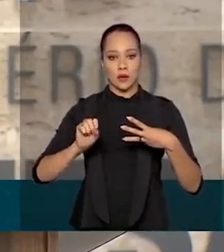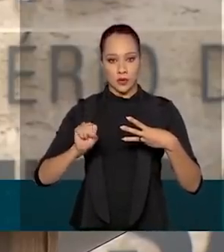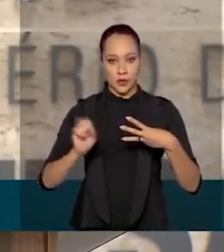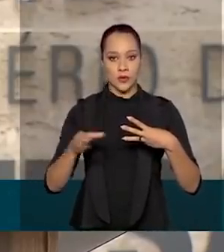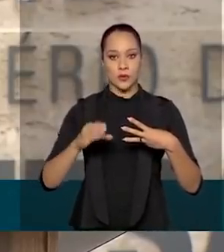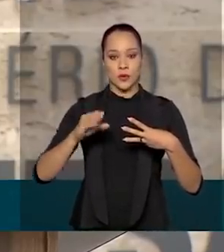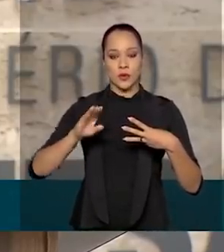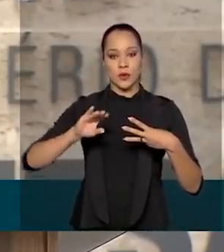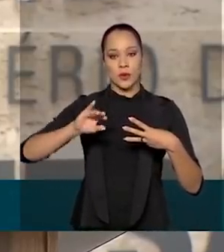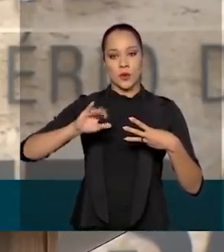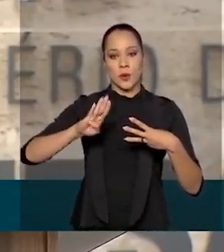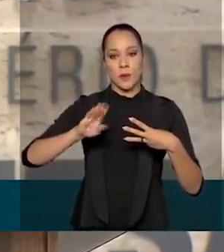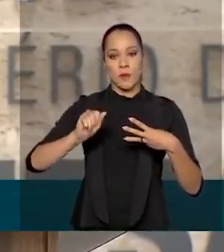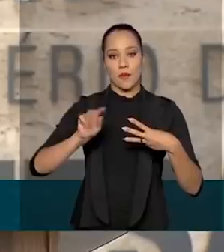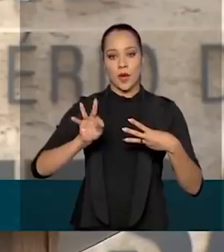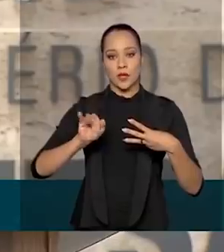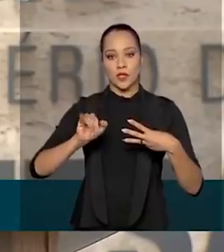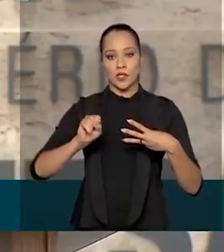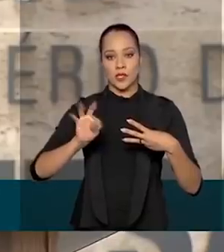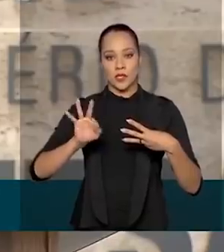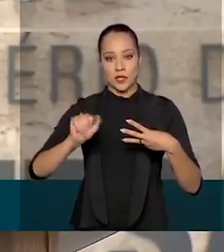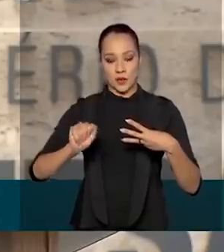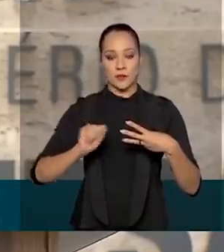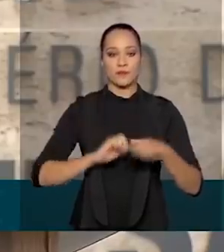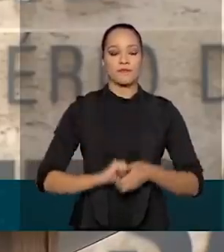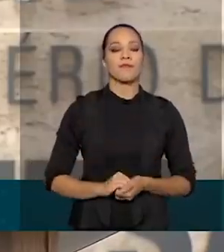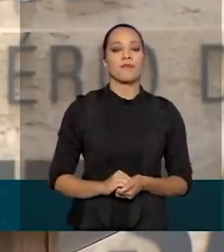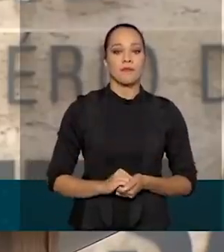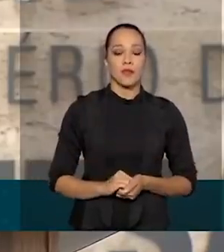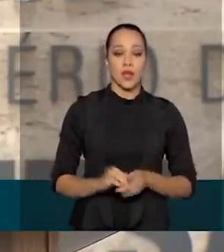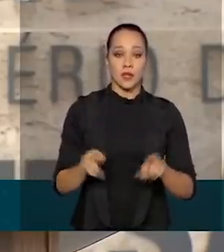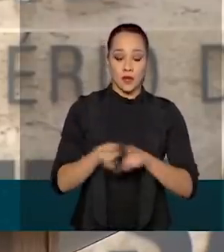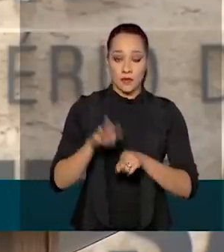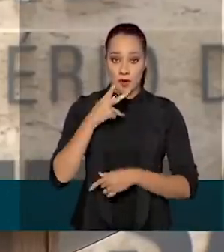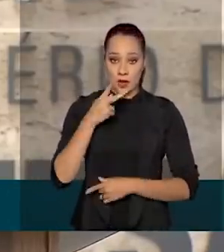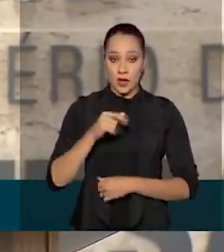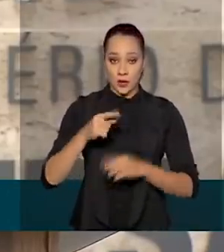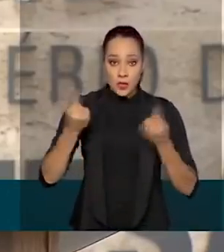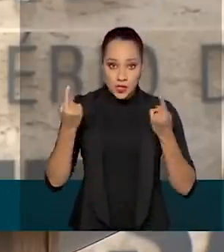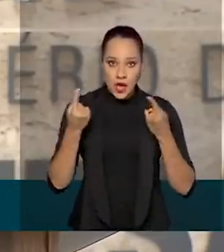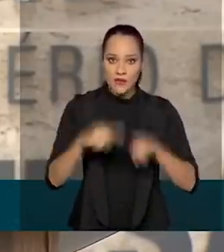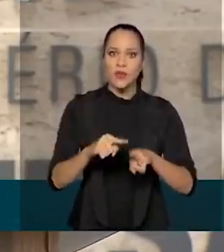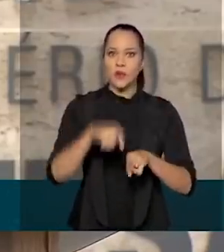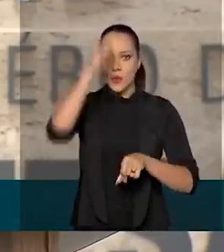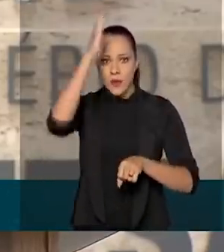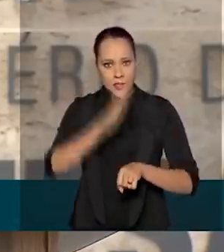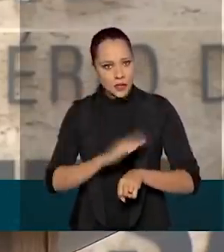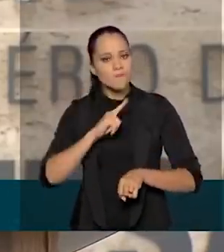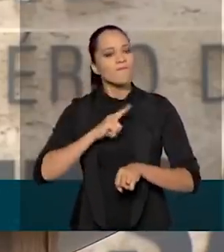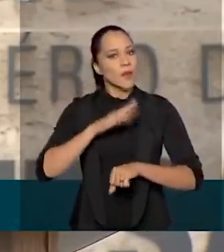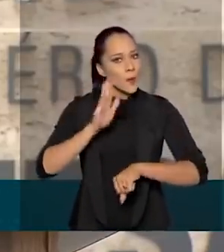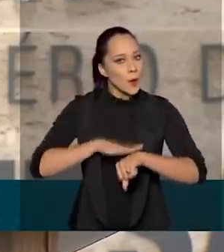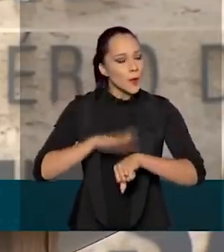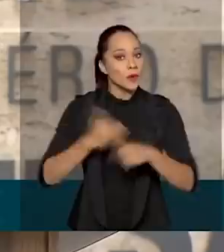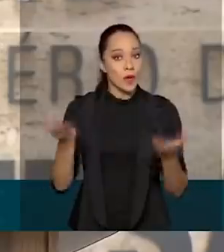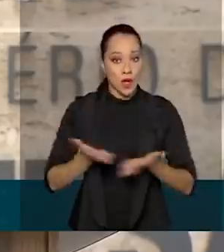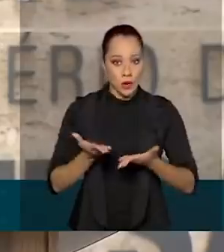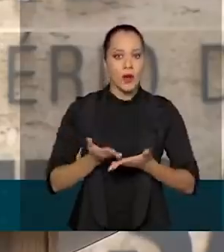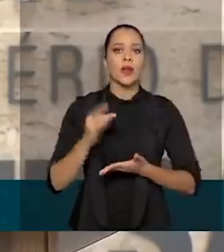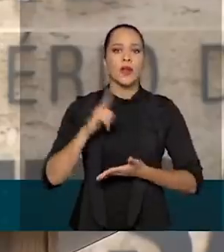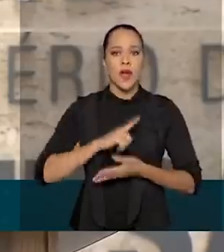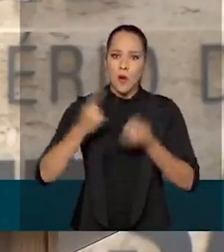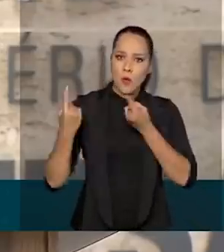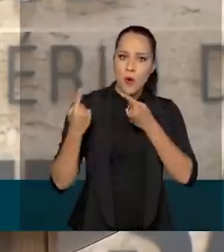Júnior. Eu quero destacar que o desafio que o país enfrenta neste momento é o